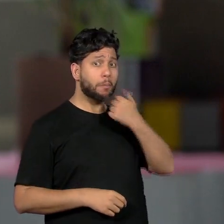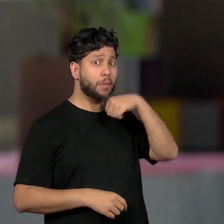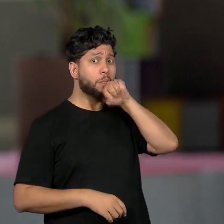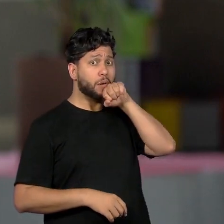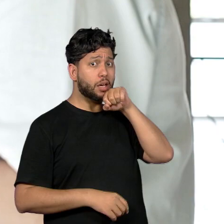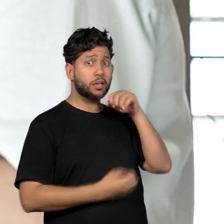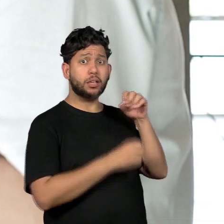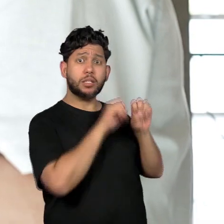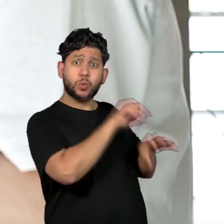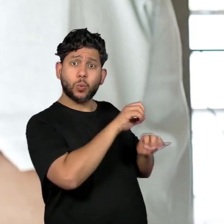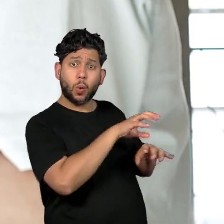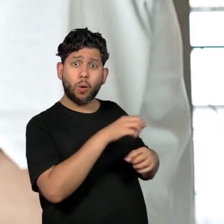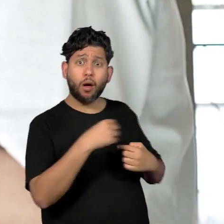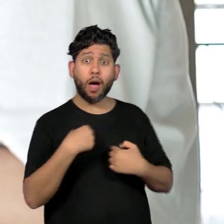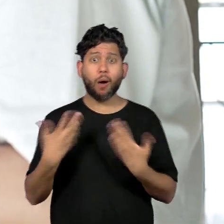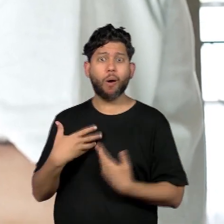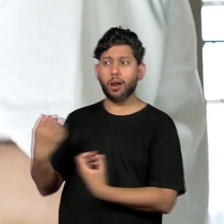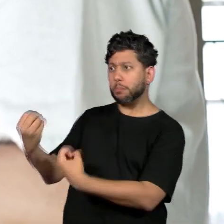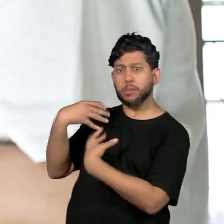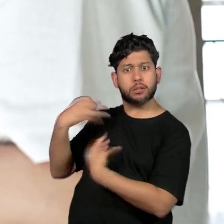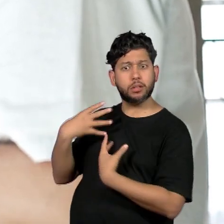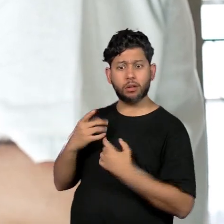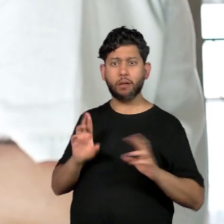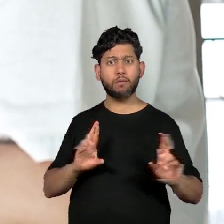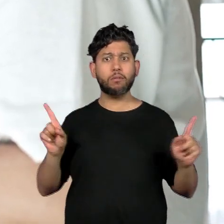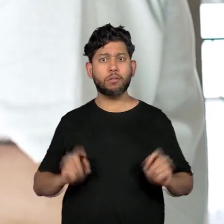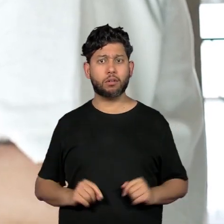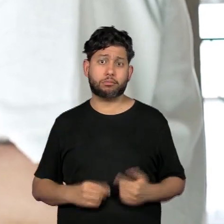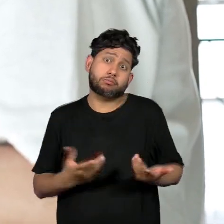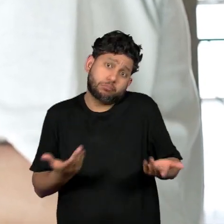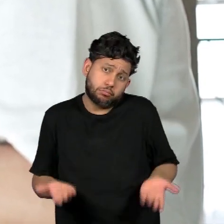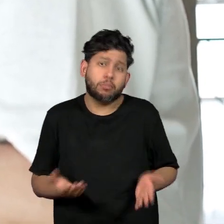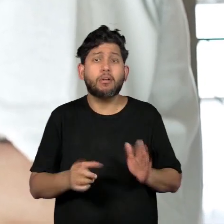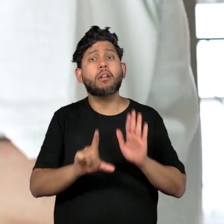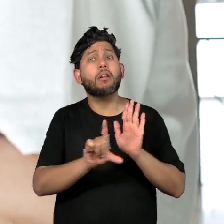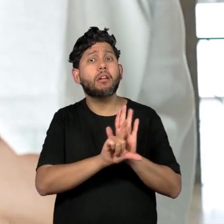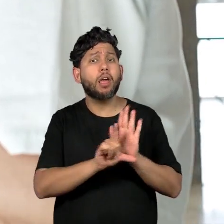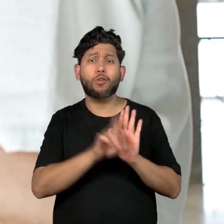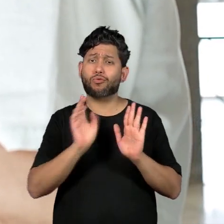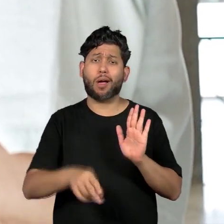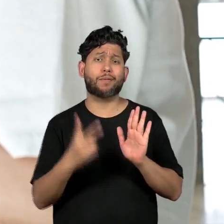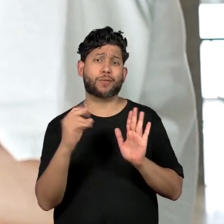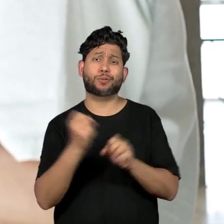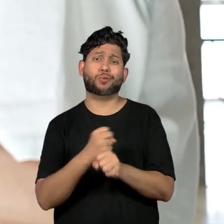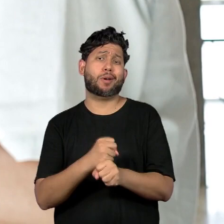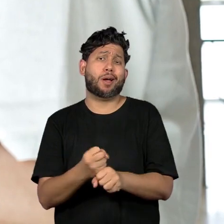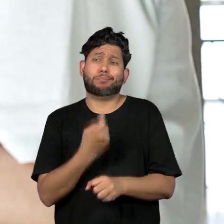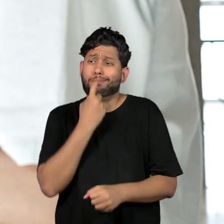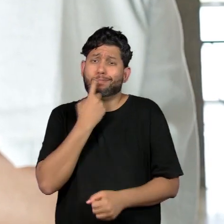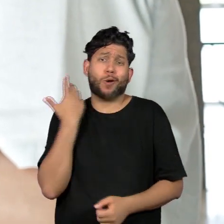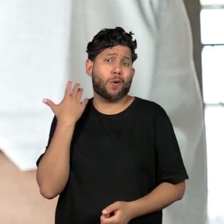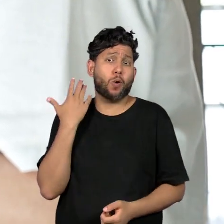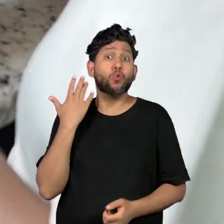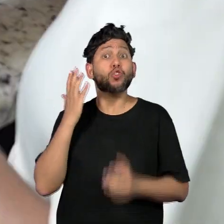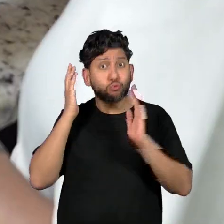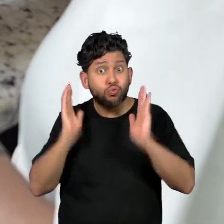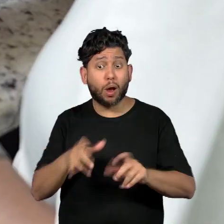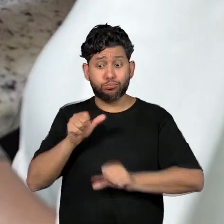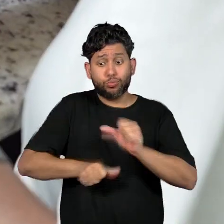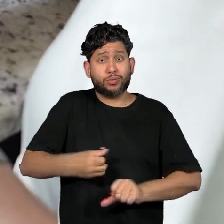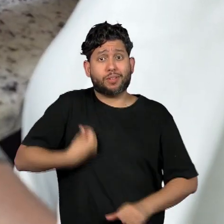mãe teve. E mesmo que a lei foi feita há 20 anos, que é pouquíssimo tempo, impactou muito,